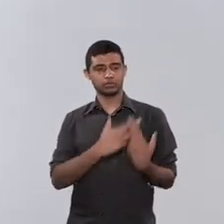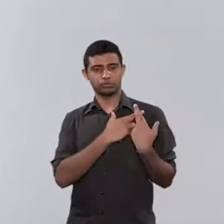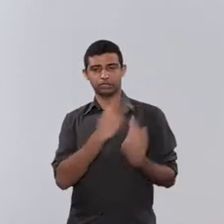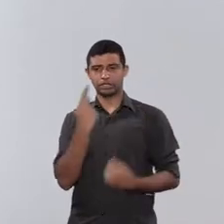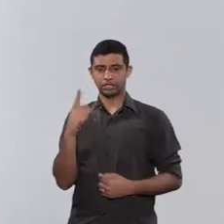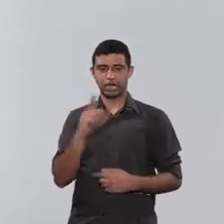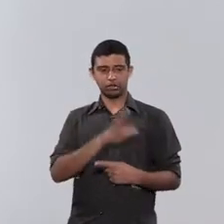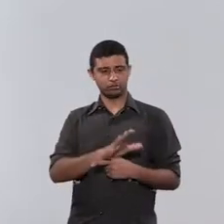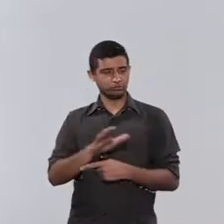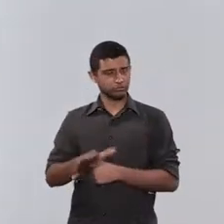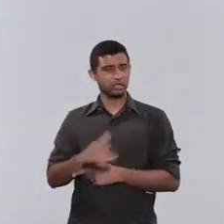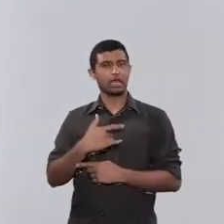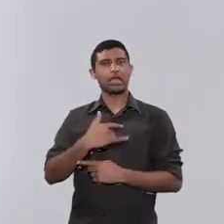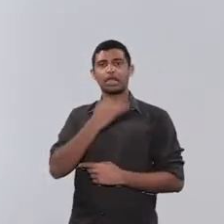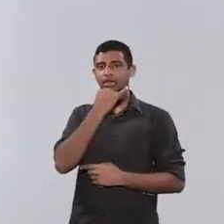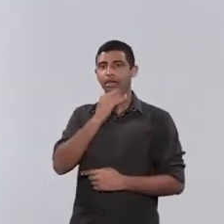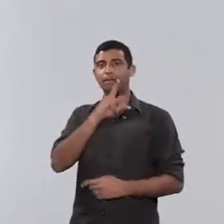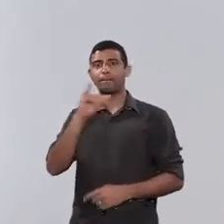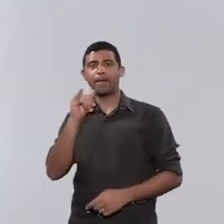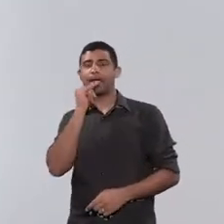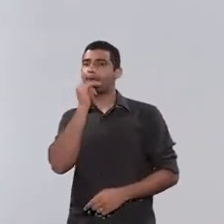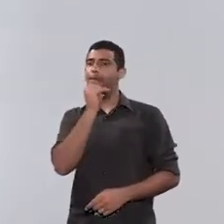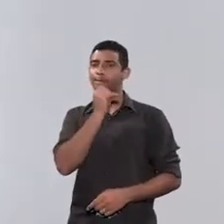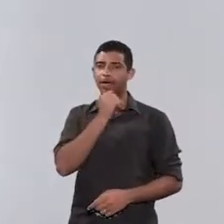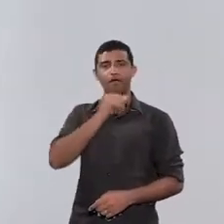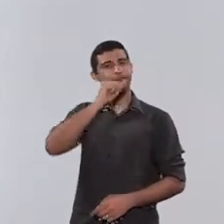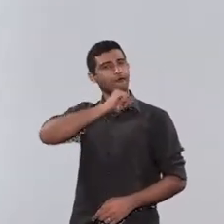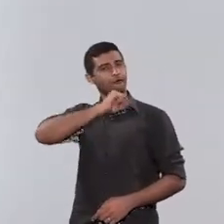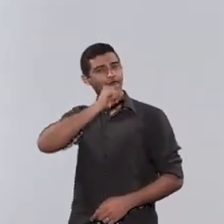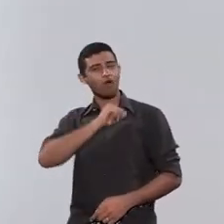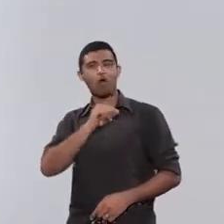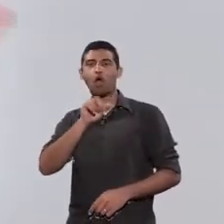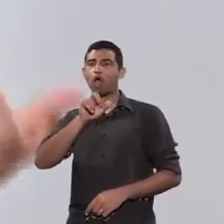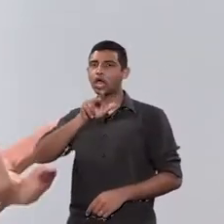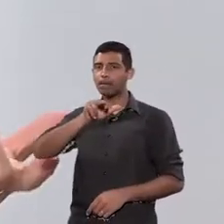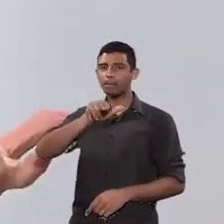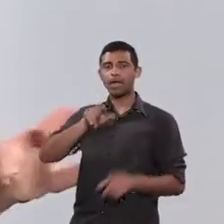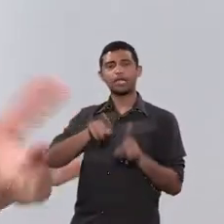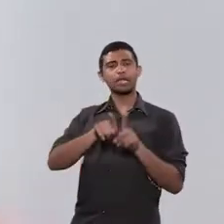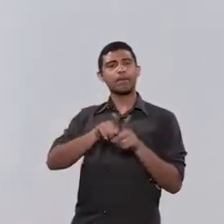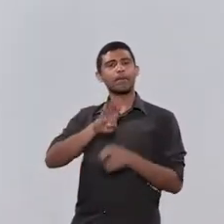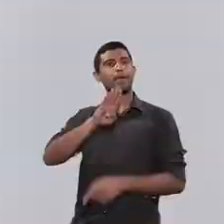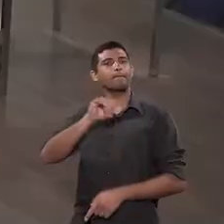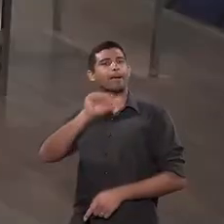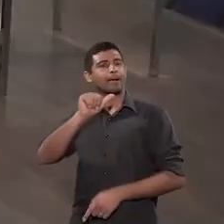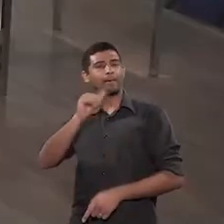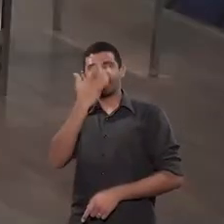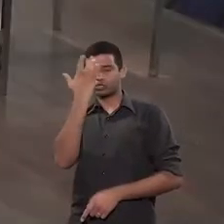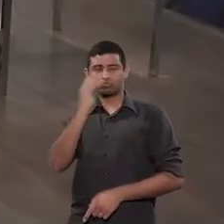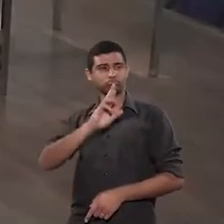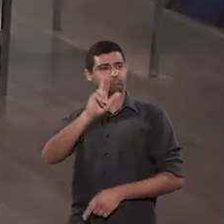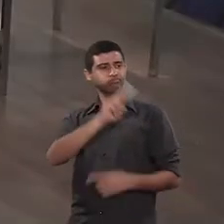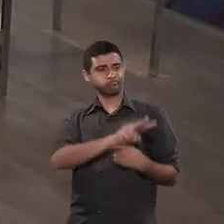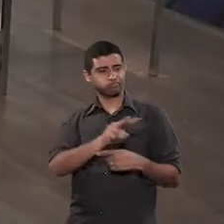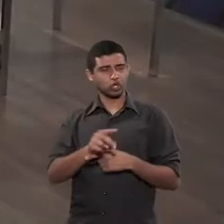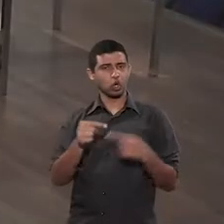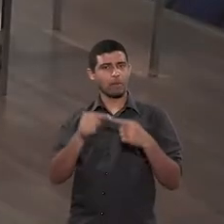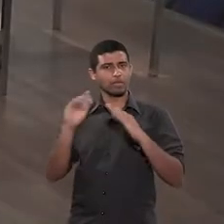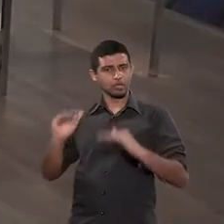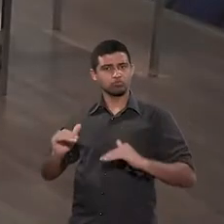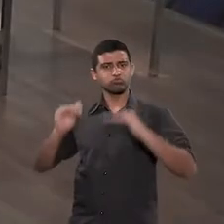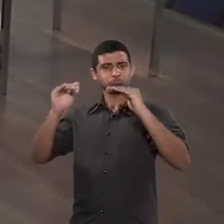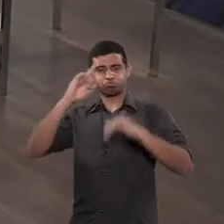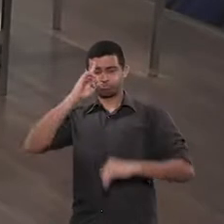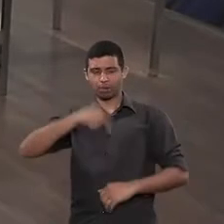Tem a ver com o poder. O pai, a mãe, o avó, a irmã, até a babá. É uma relação de autoridade. É uma relação de autoridade